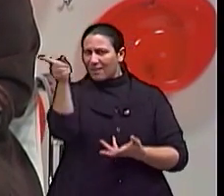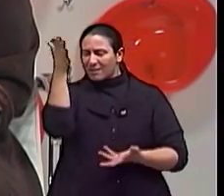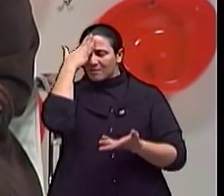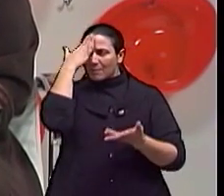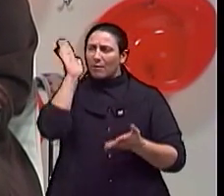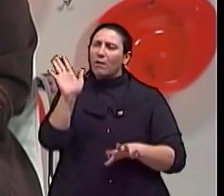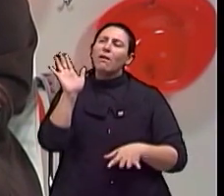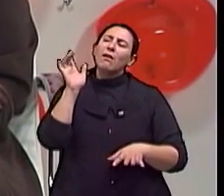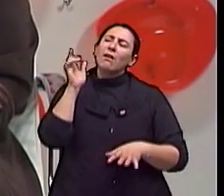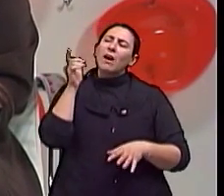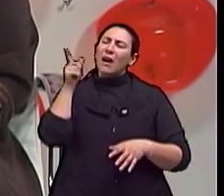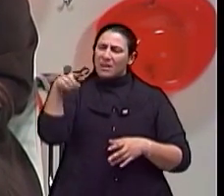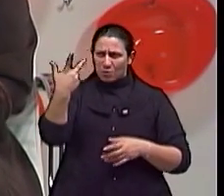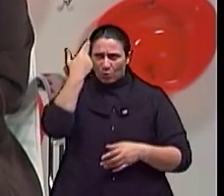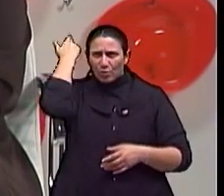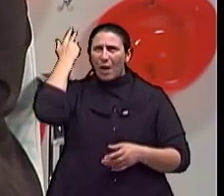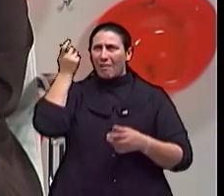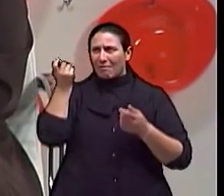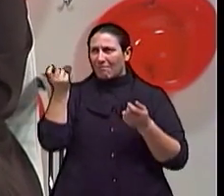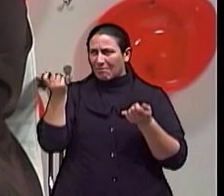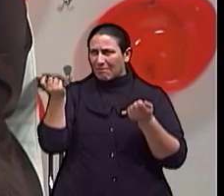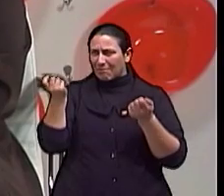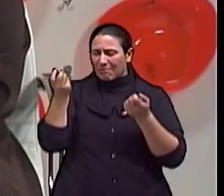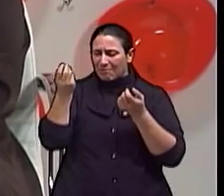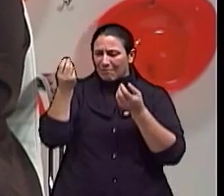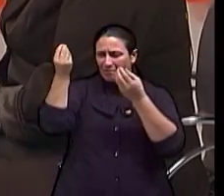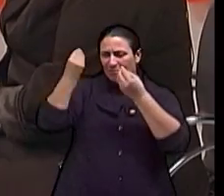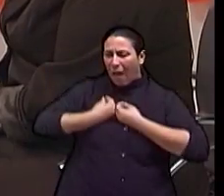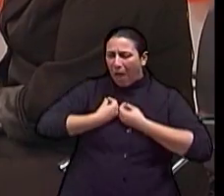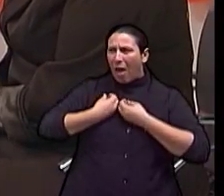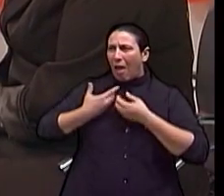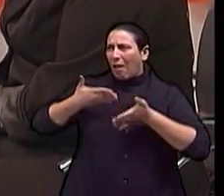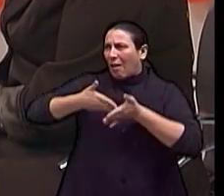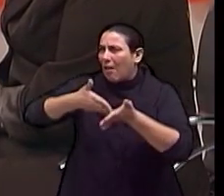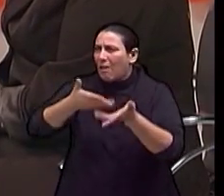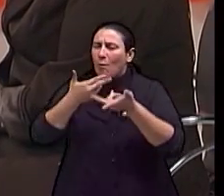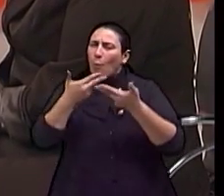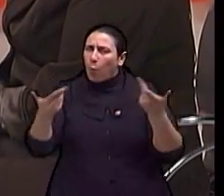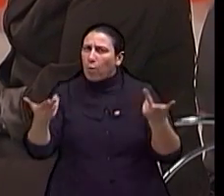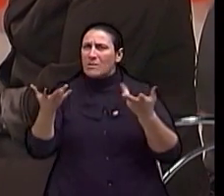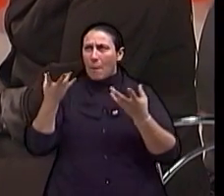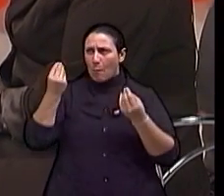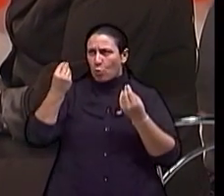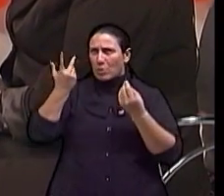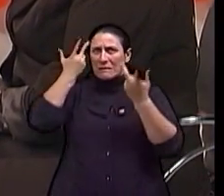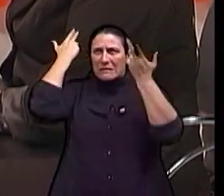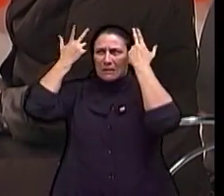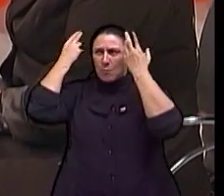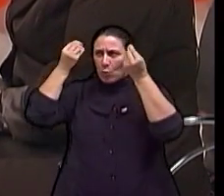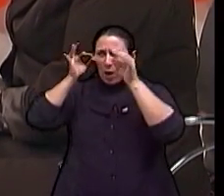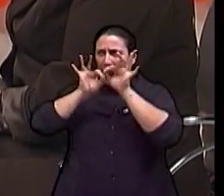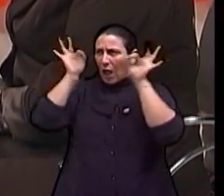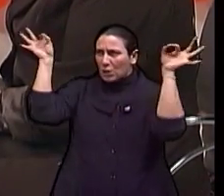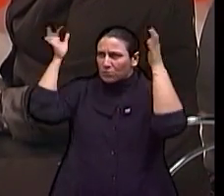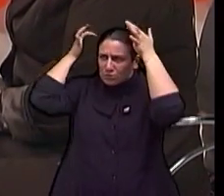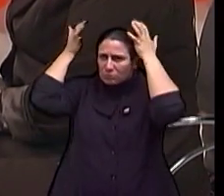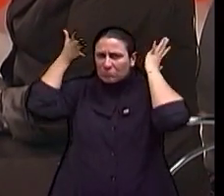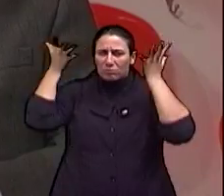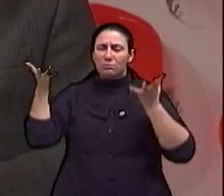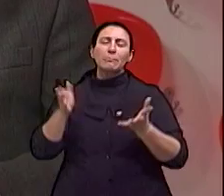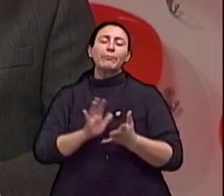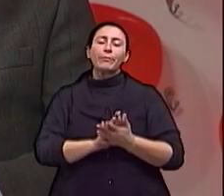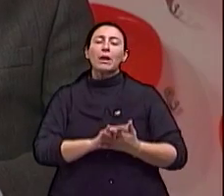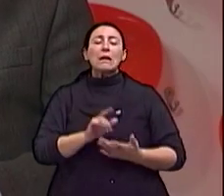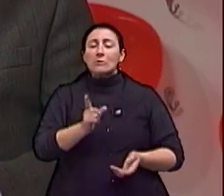cirurgias muito invasivas? São só algumas perfurações? Mas como é que é feito? A cirurgia é uma cirurgia bastante sofisticada, né? Usando